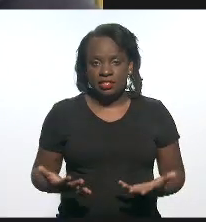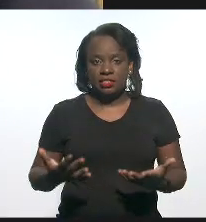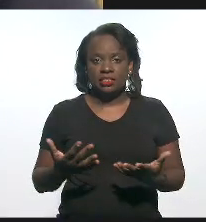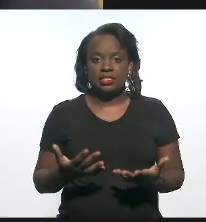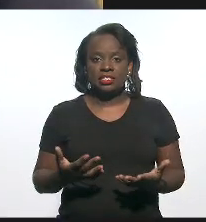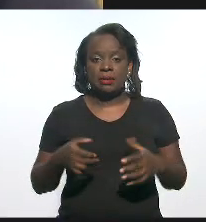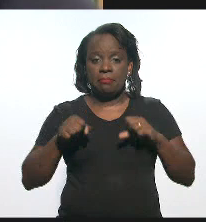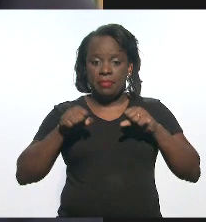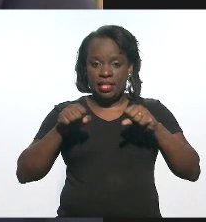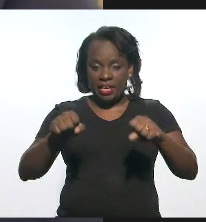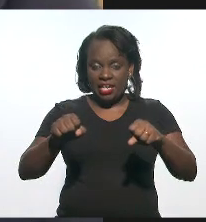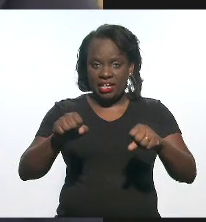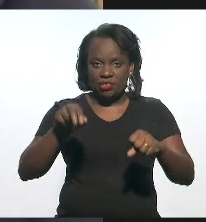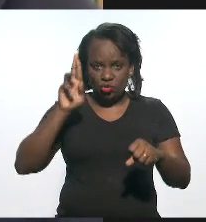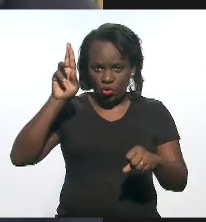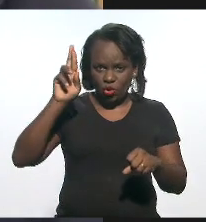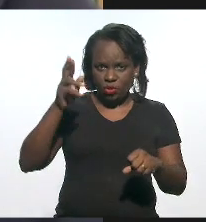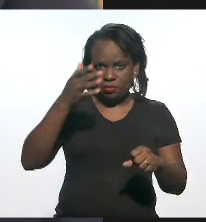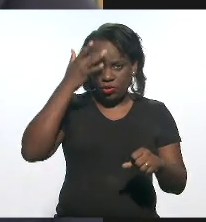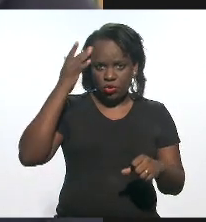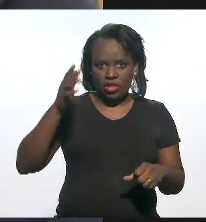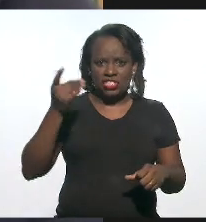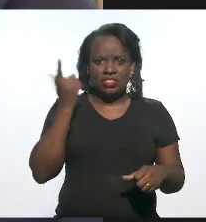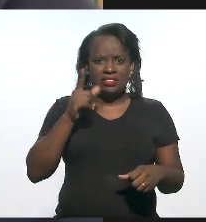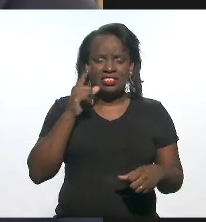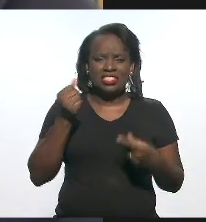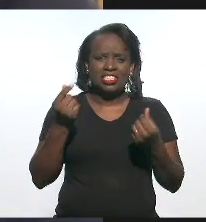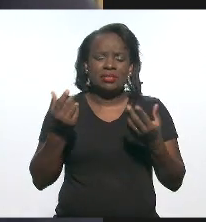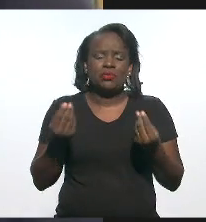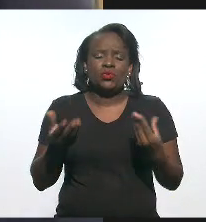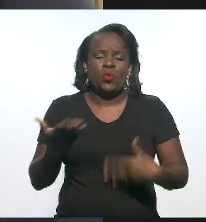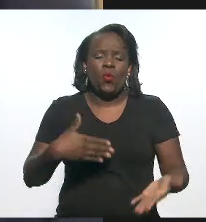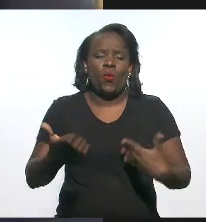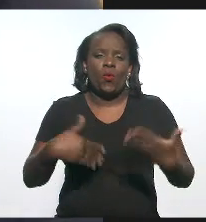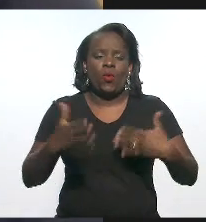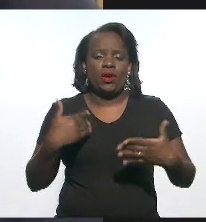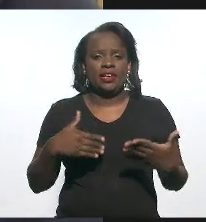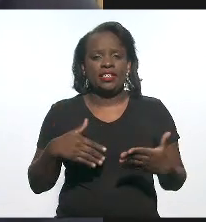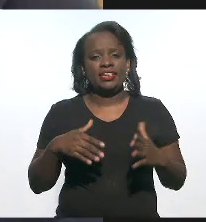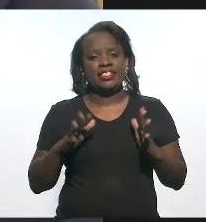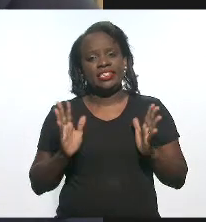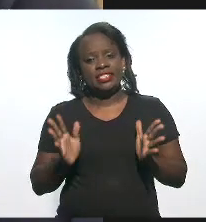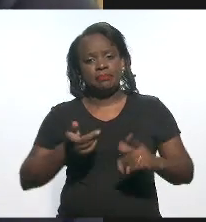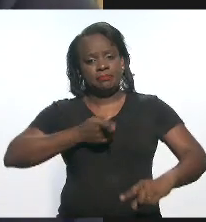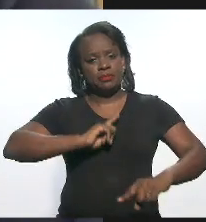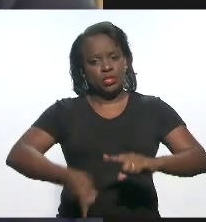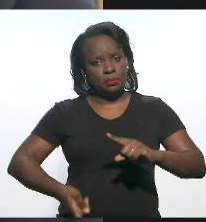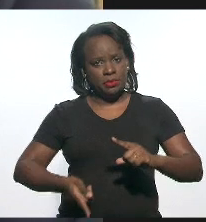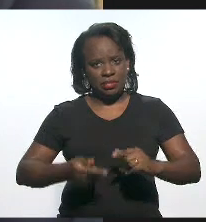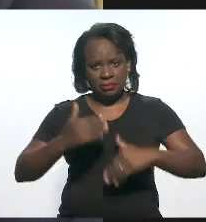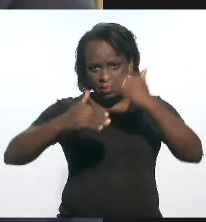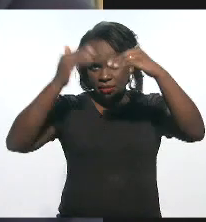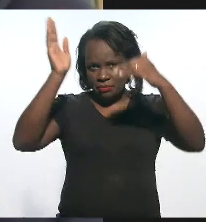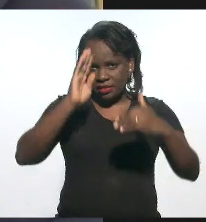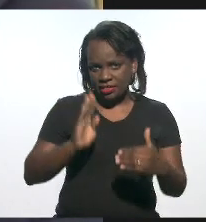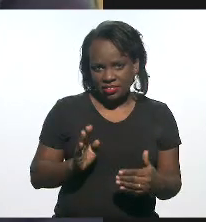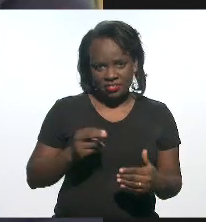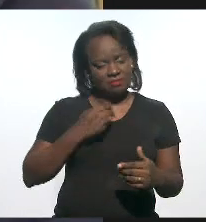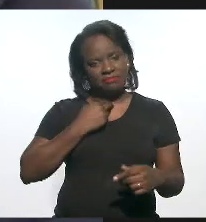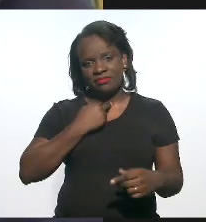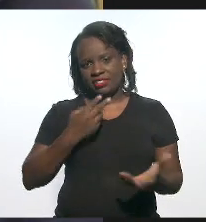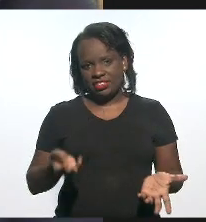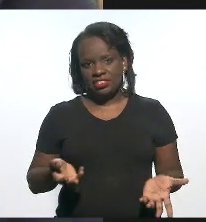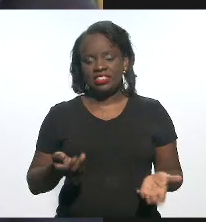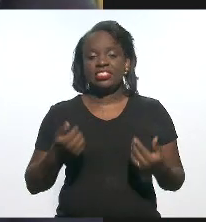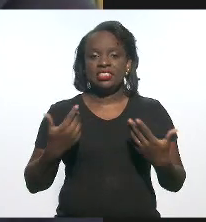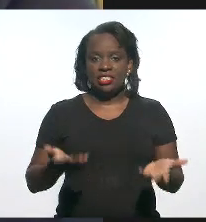supermercadistas ou supermercados estão ganhando dinheiro a rodo. Não pode ser proibido prosperar no país, eu acho que o país